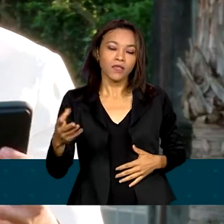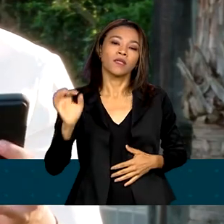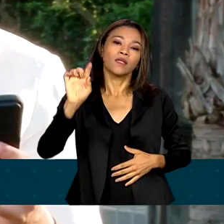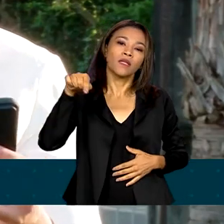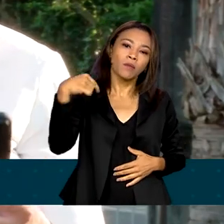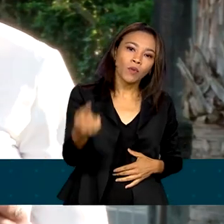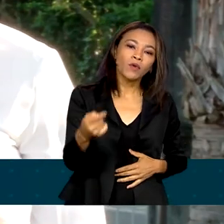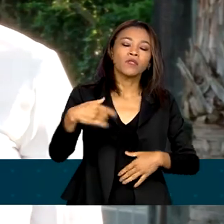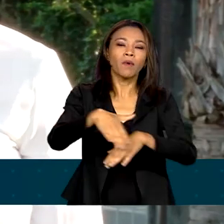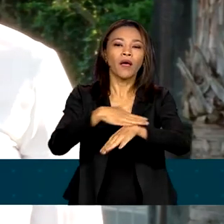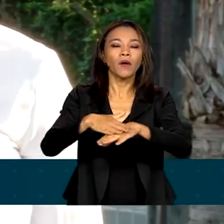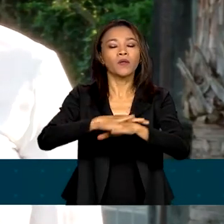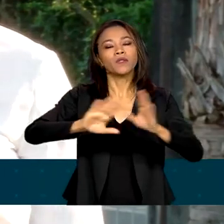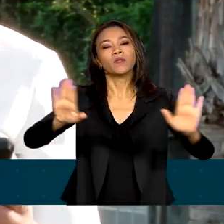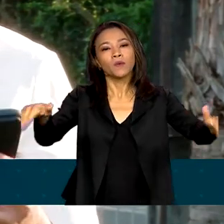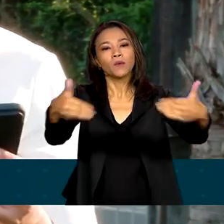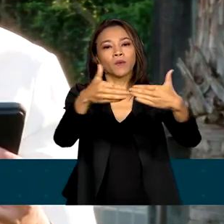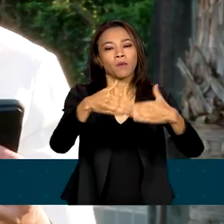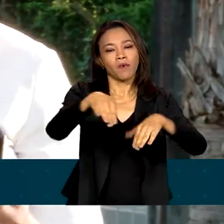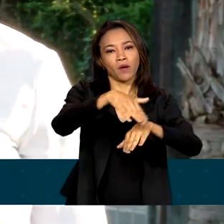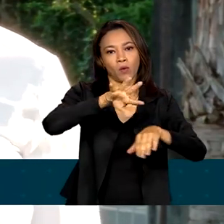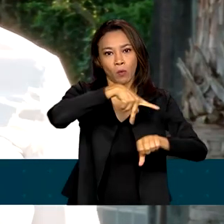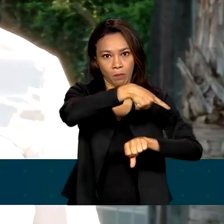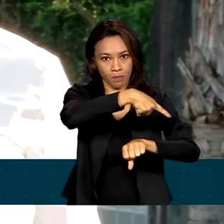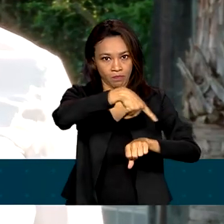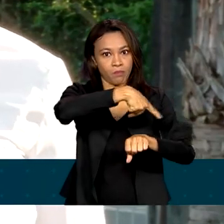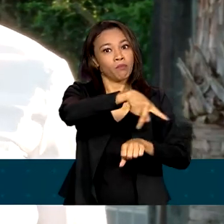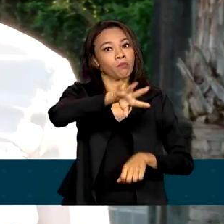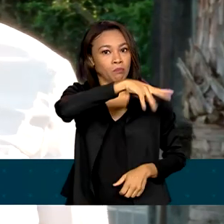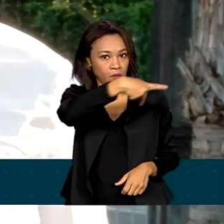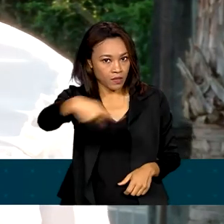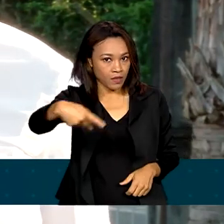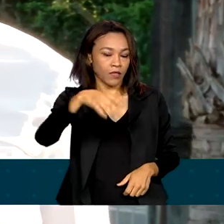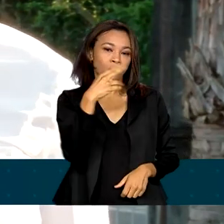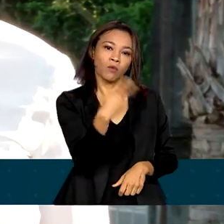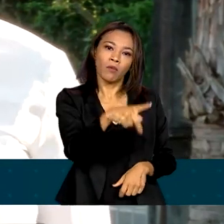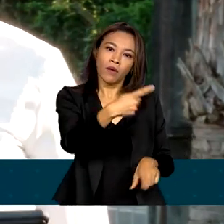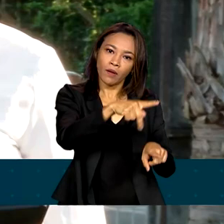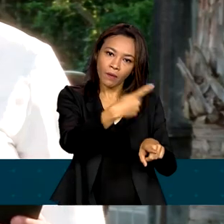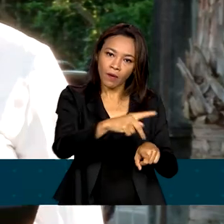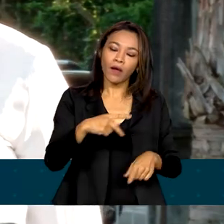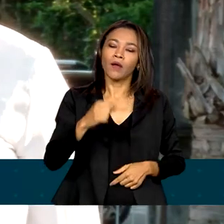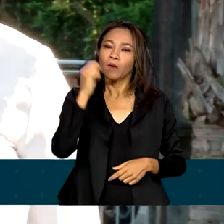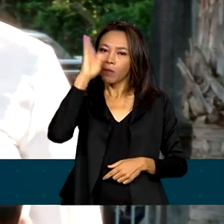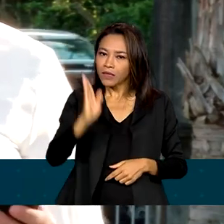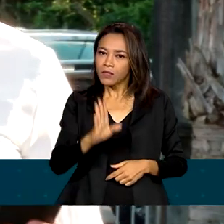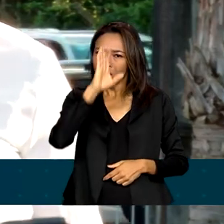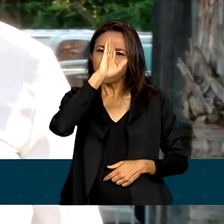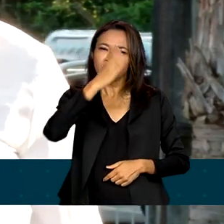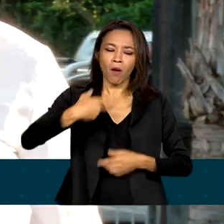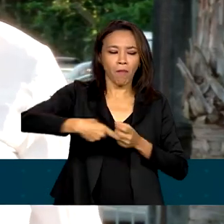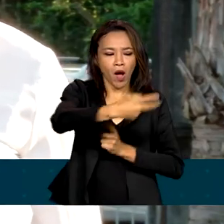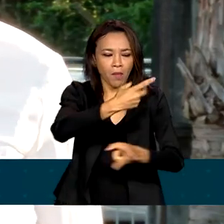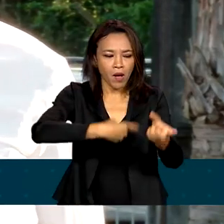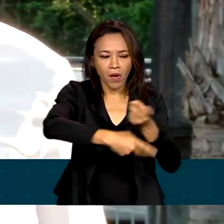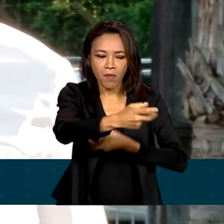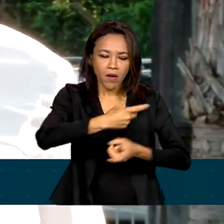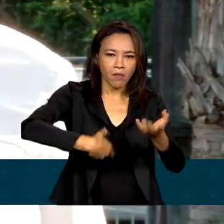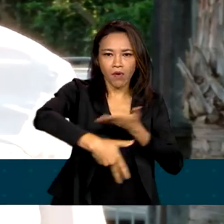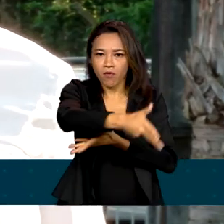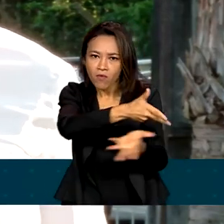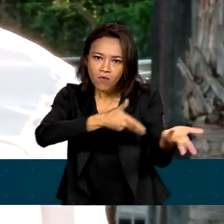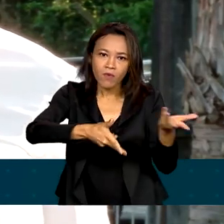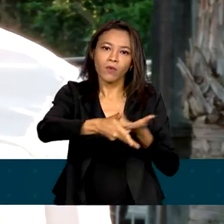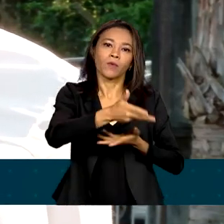do Paraguai, Mário Hábito Benítez. O Brasil é o principal parceiro comercial do Paraguai. Em 2022, a